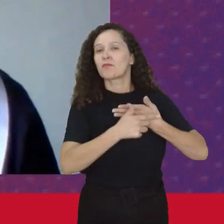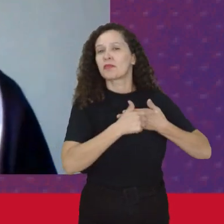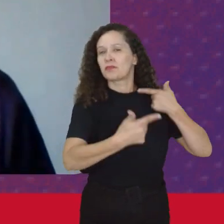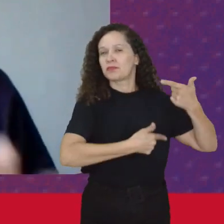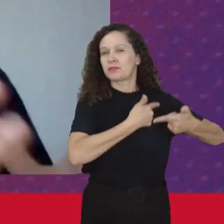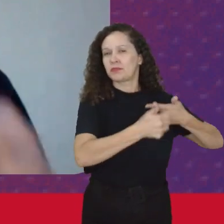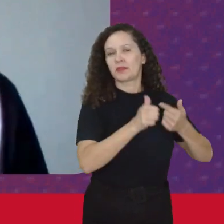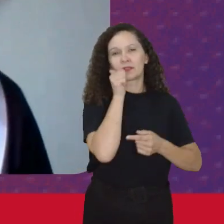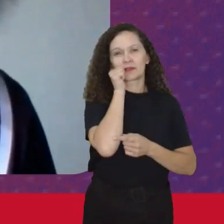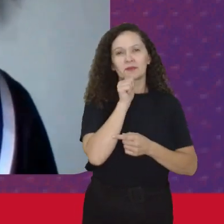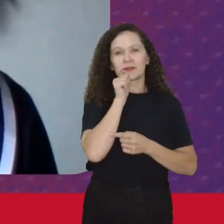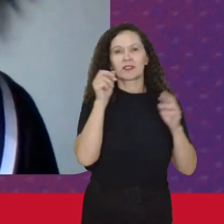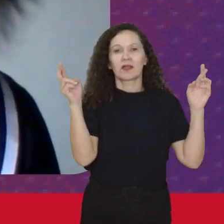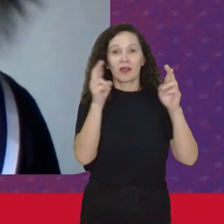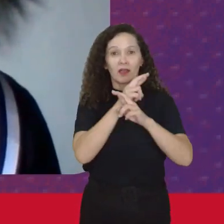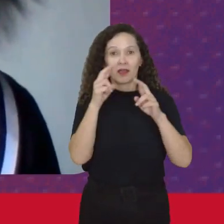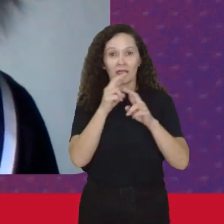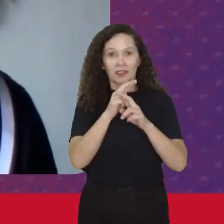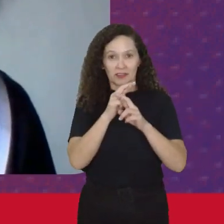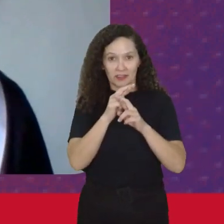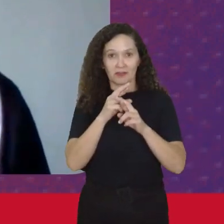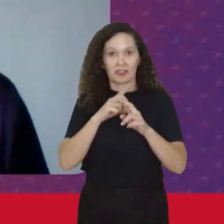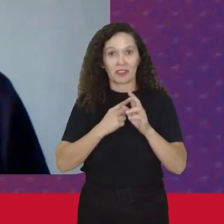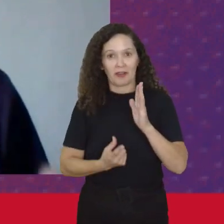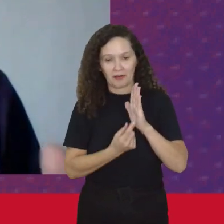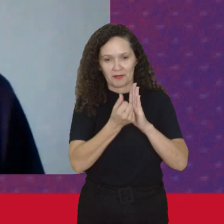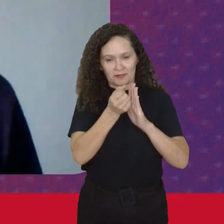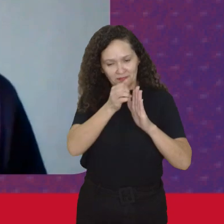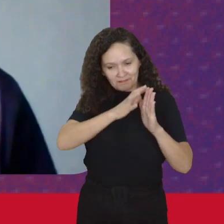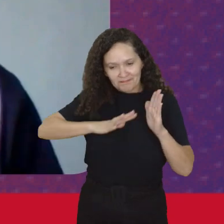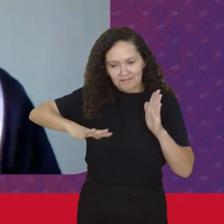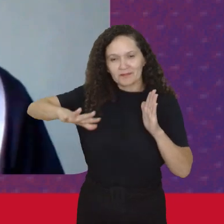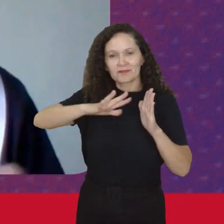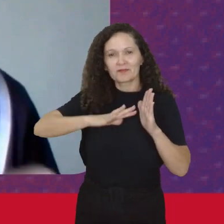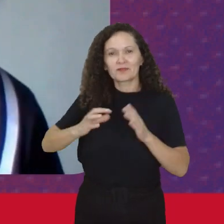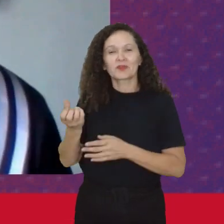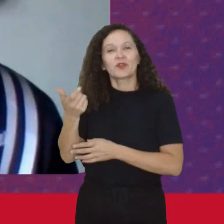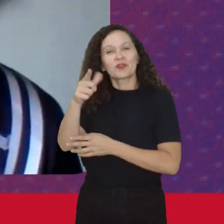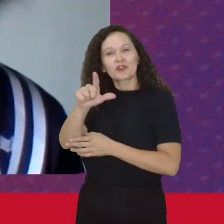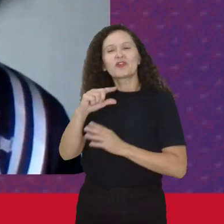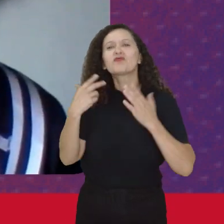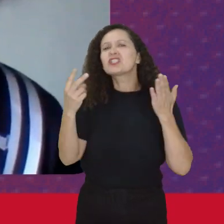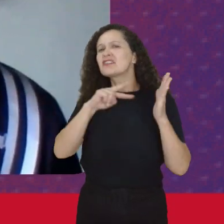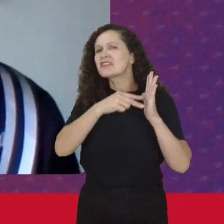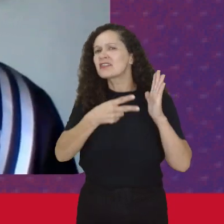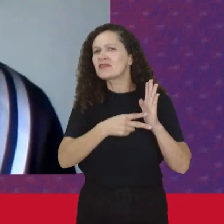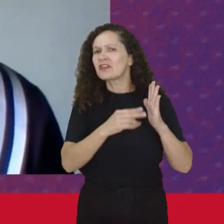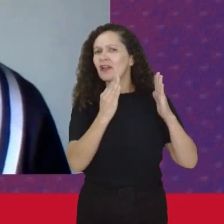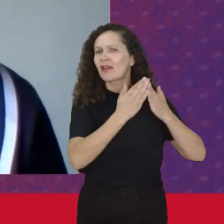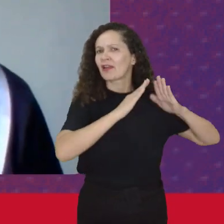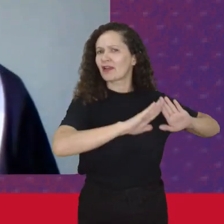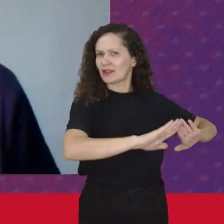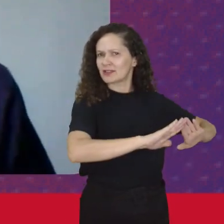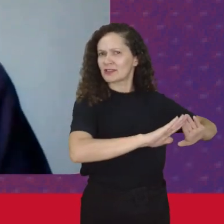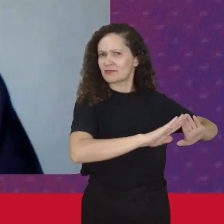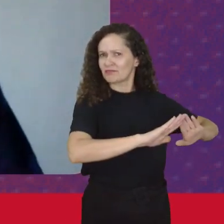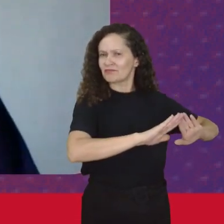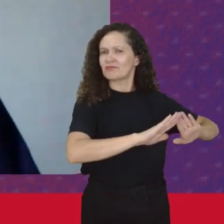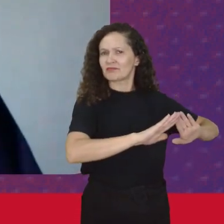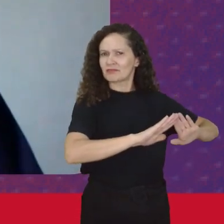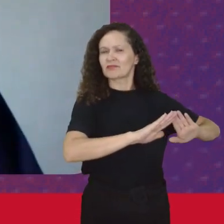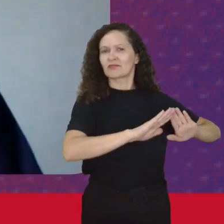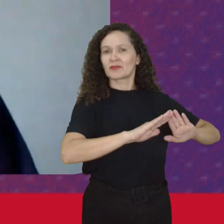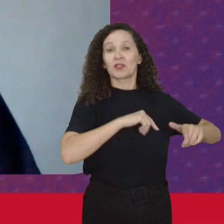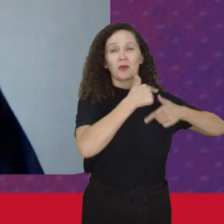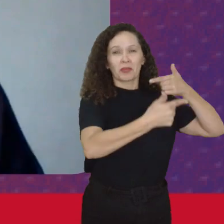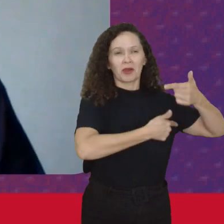doméstico A relação disso Com a exploração capitalista De novo O que significava O confinamento Das mulheres No